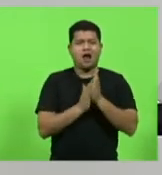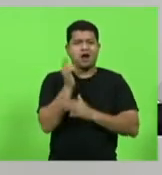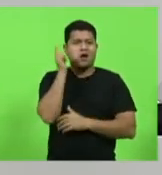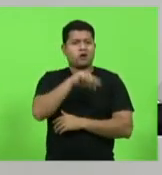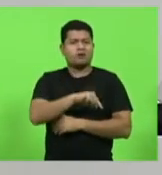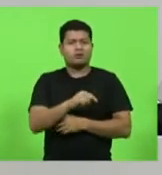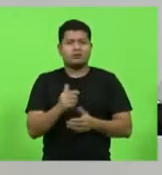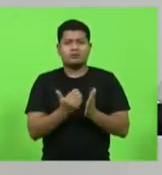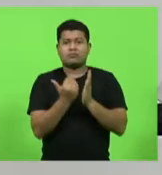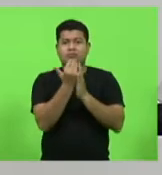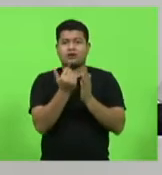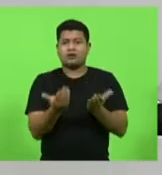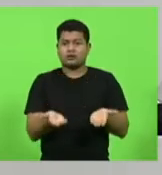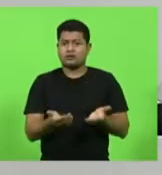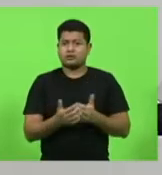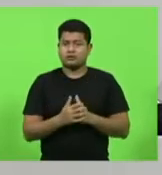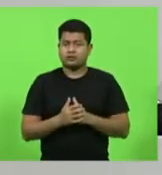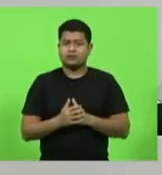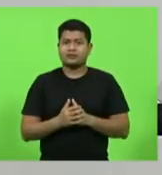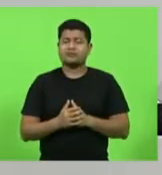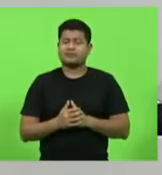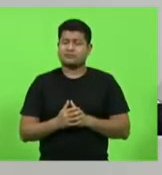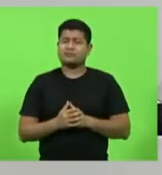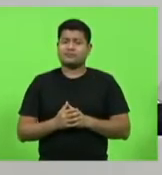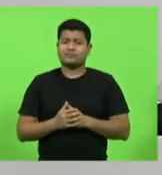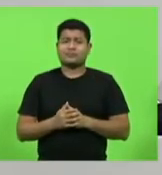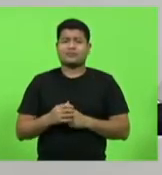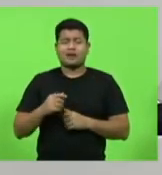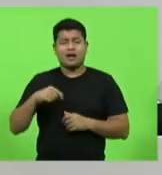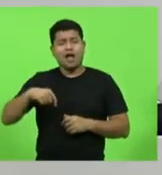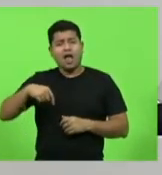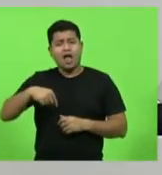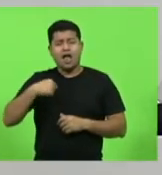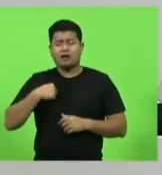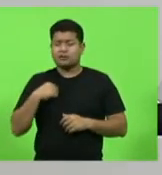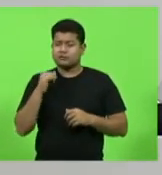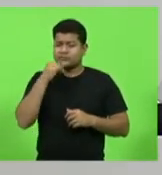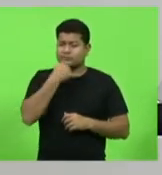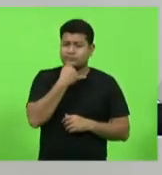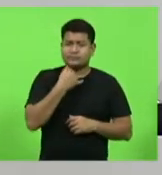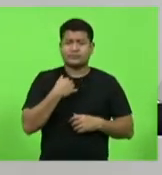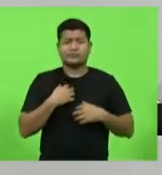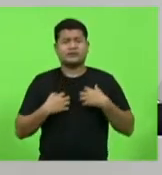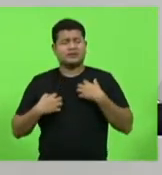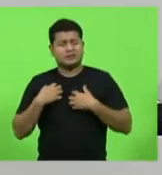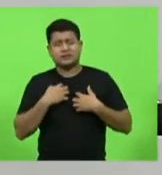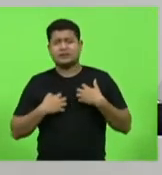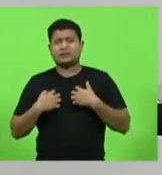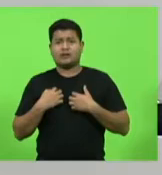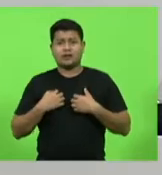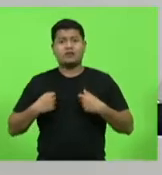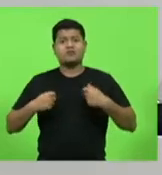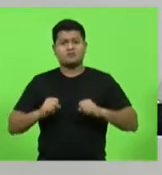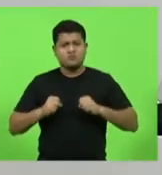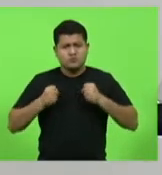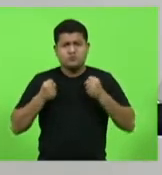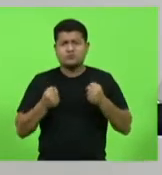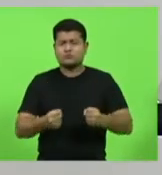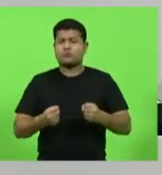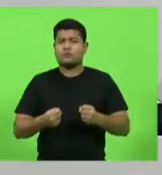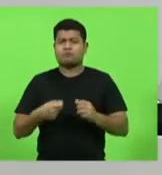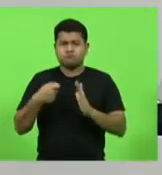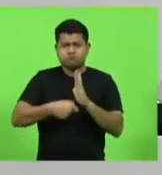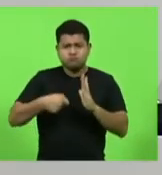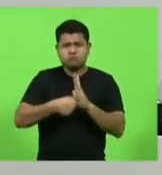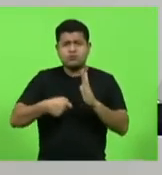enfrentando um problema idêntico, a universidade me causa muita tristeza isso aí. Tenho feito força para que isso mude, tenho conversado com